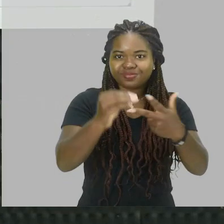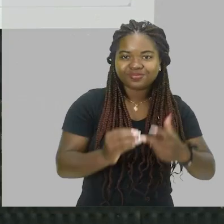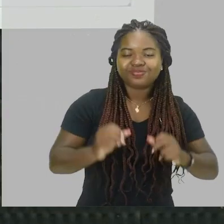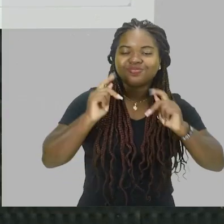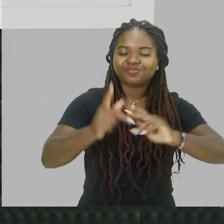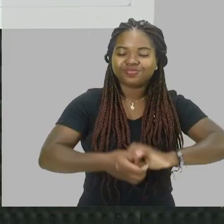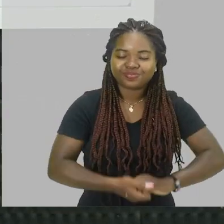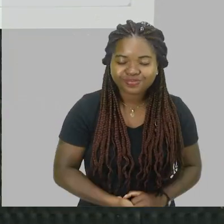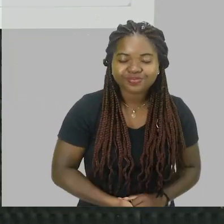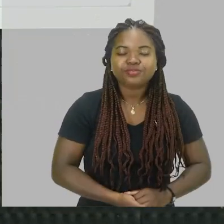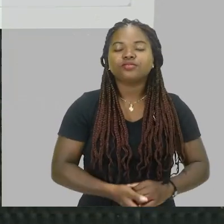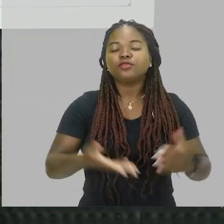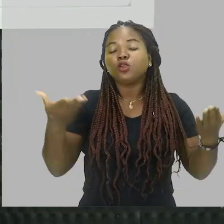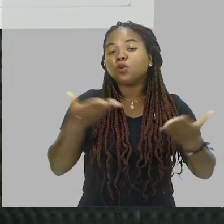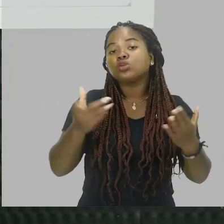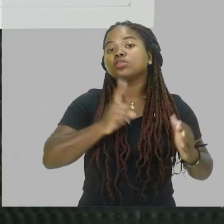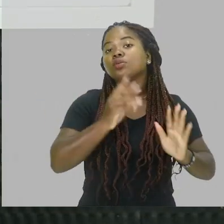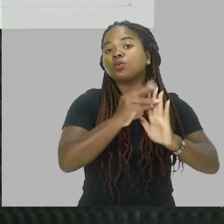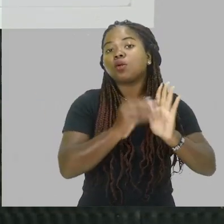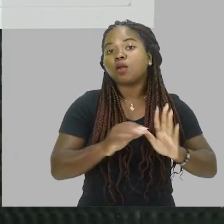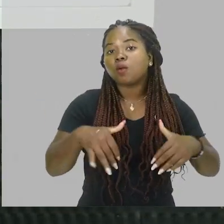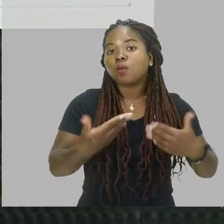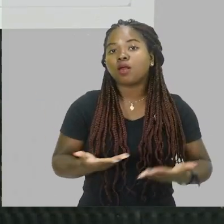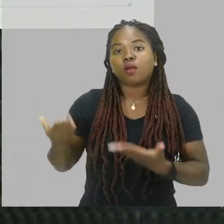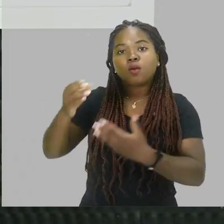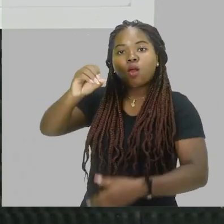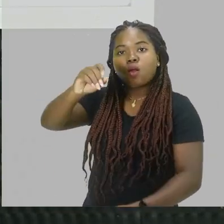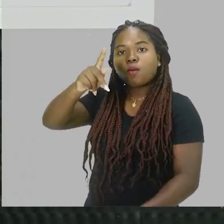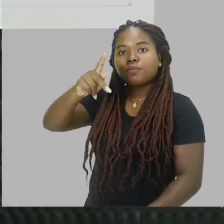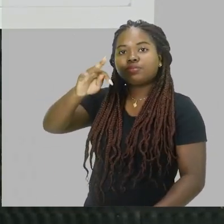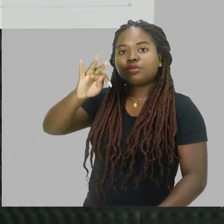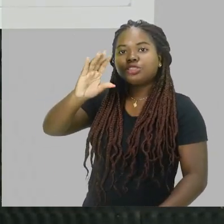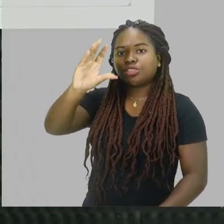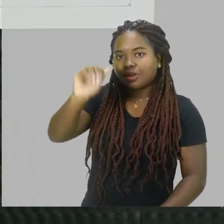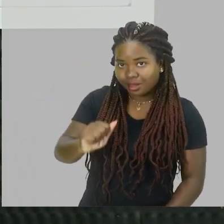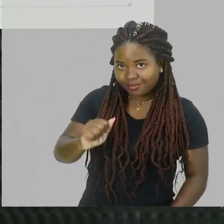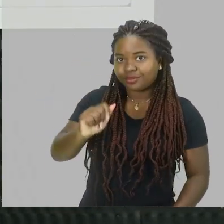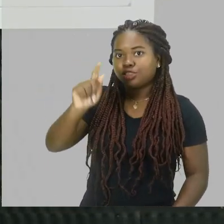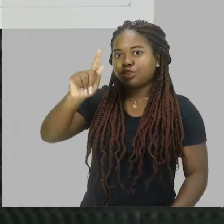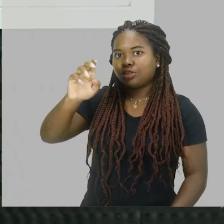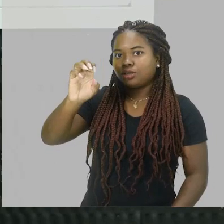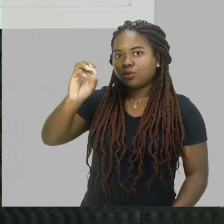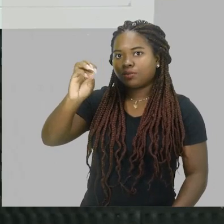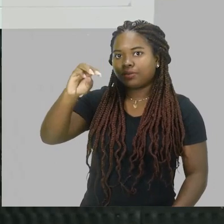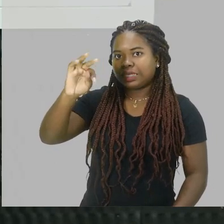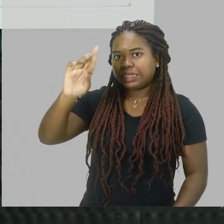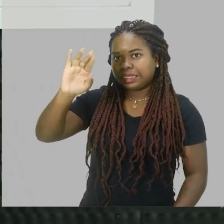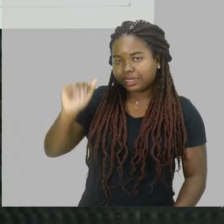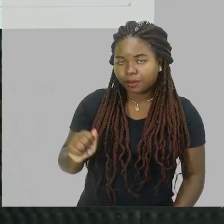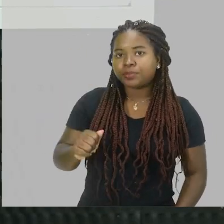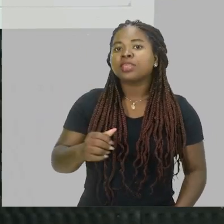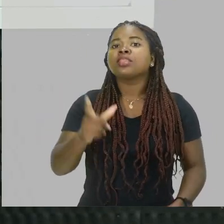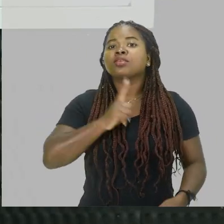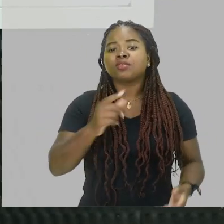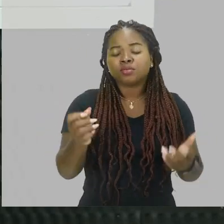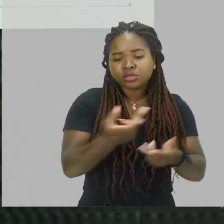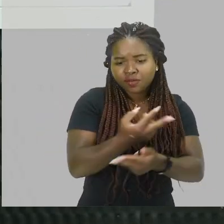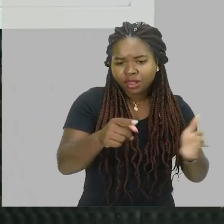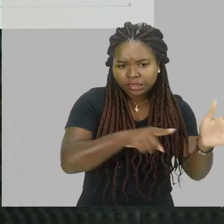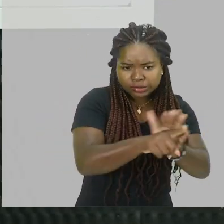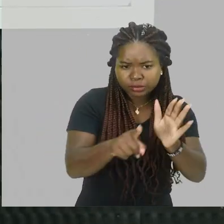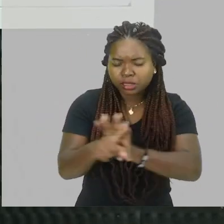Bom, a aula de física de hoje é sobre introdução à óptica geométrica, então nós vamos responder e comentar questões,